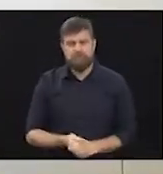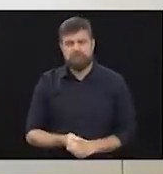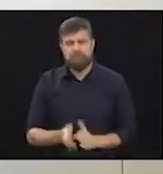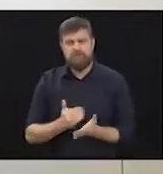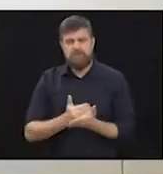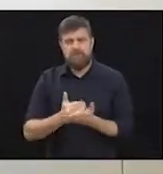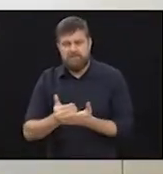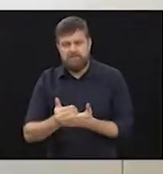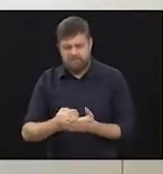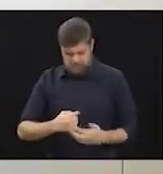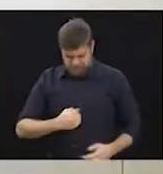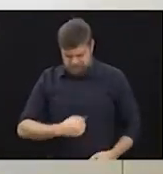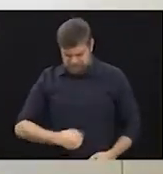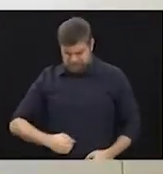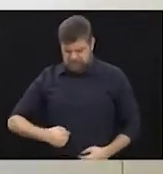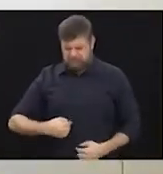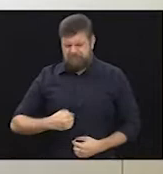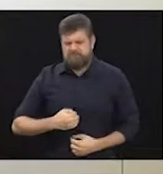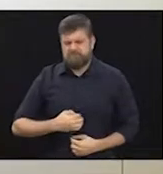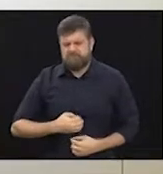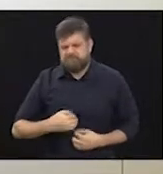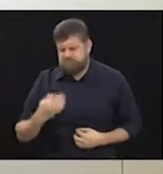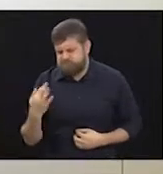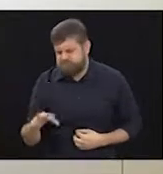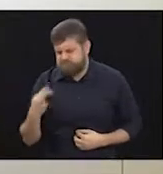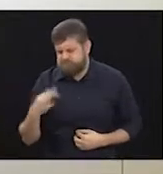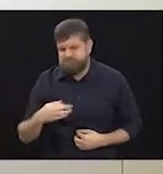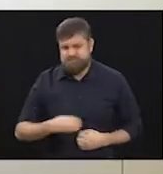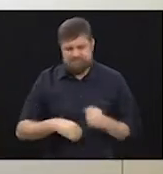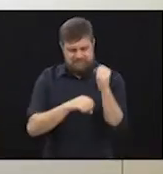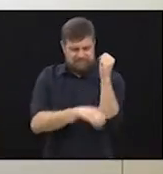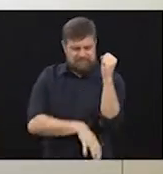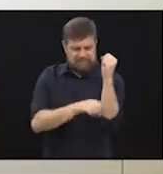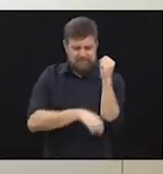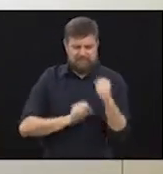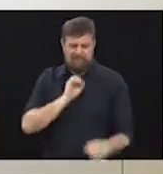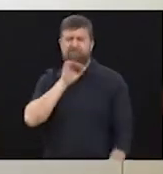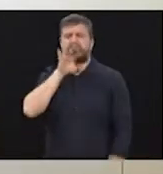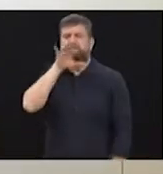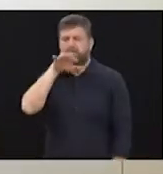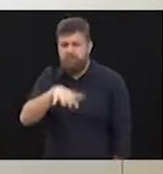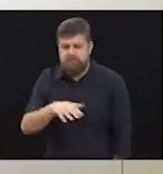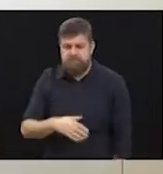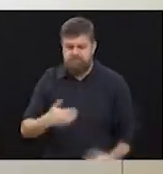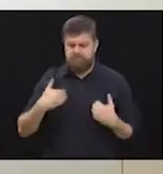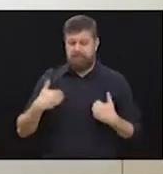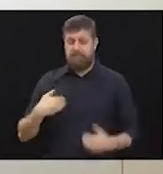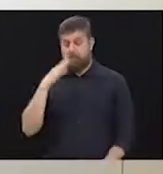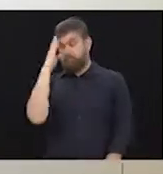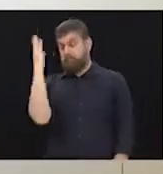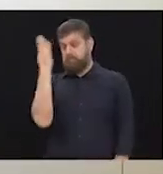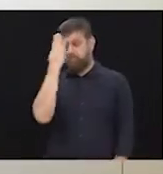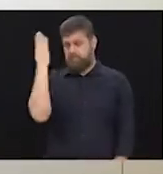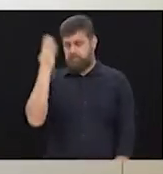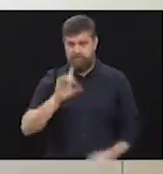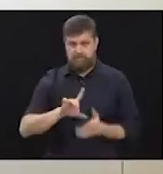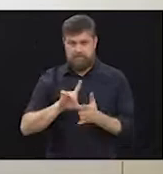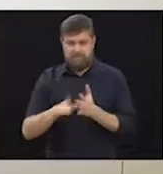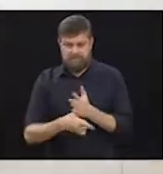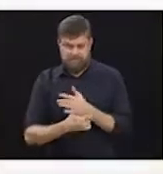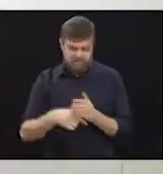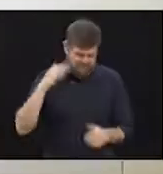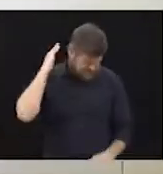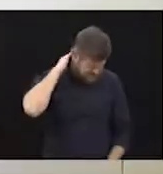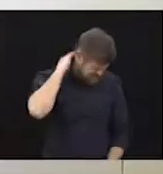problemas gástricos. Muito diarreia, muito enjoo, muito mal-estar. Depois, muita dor na